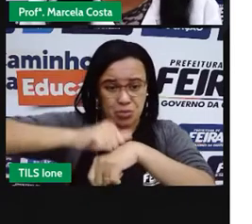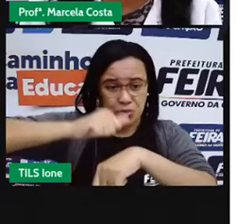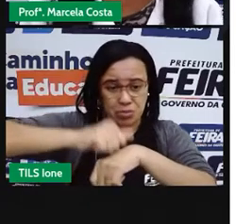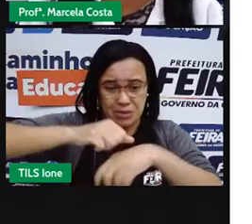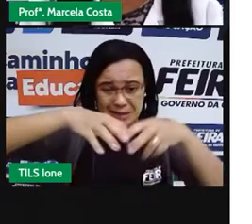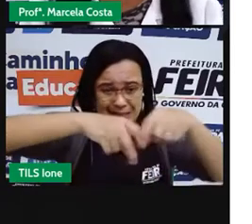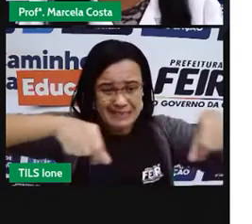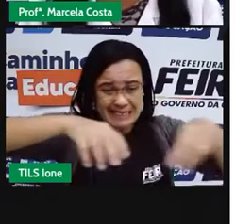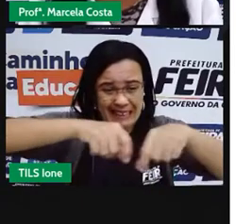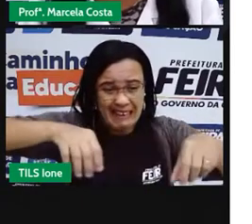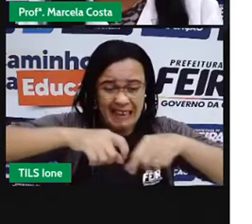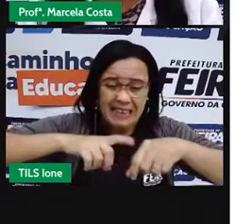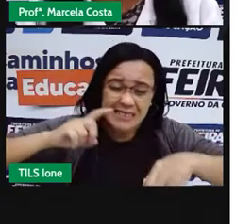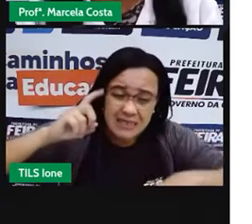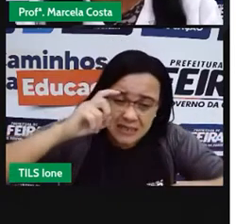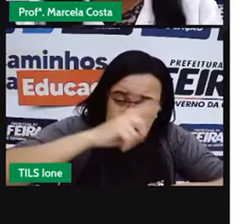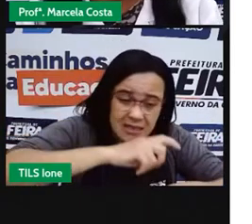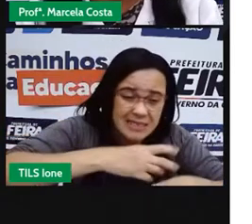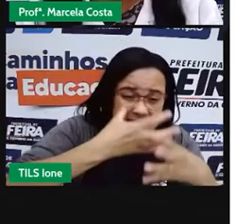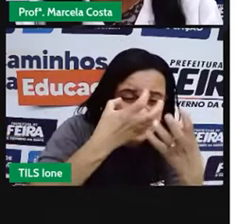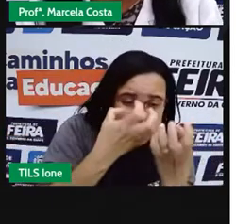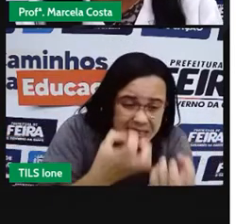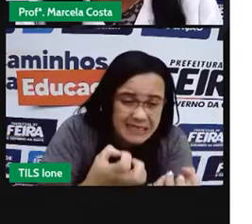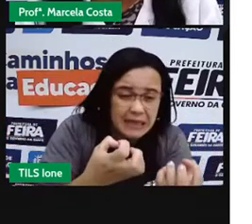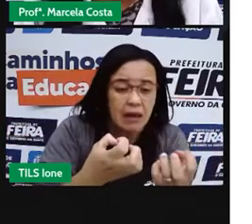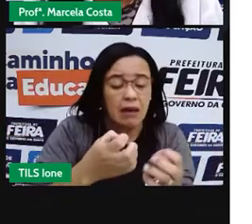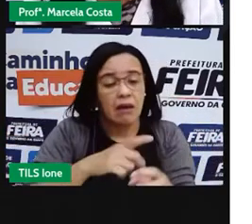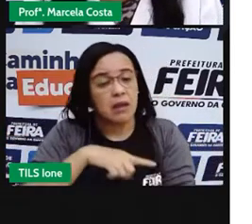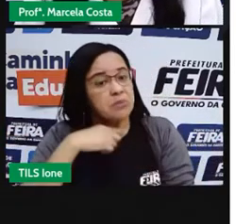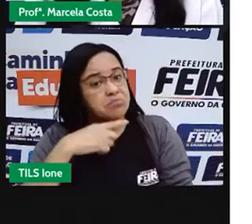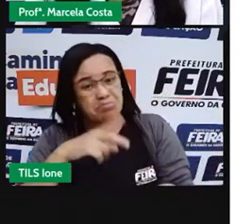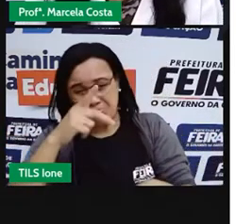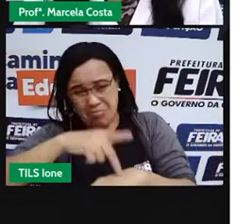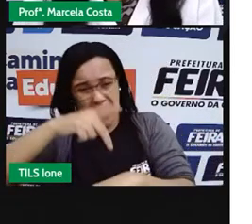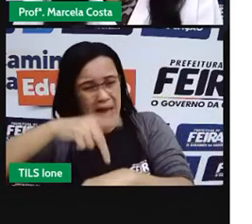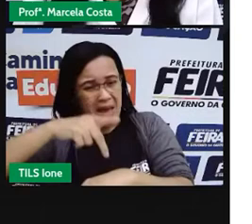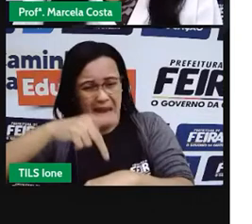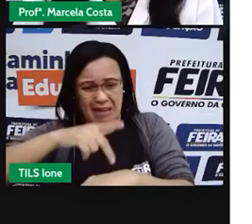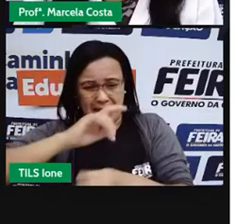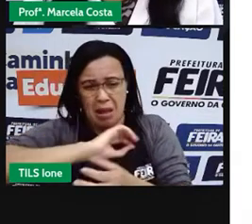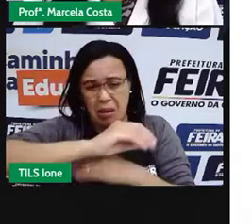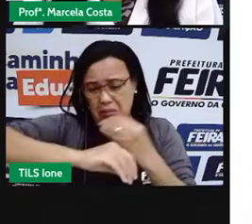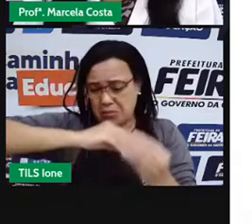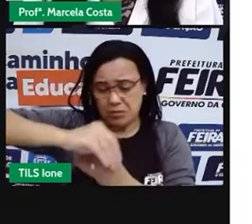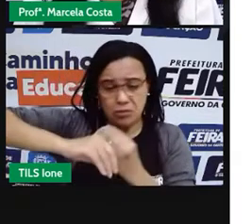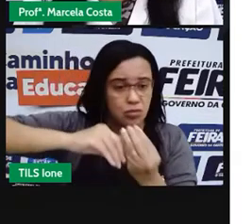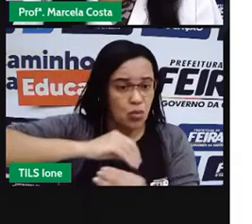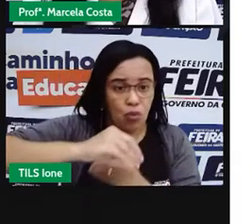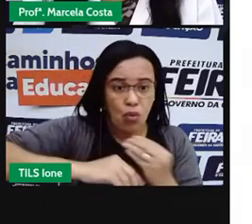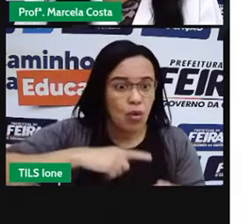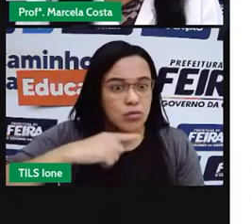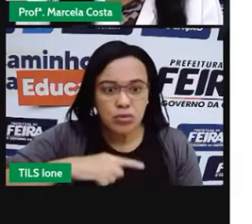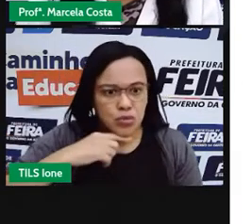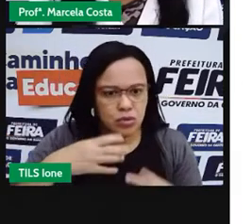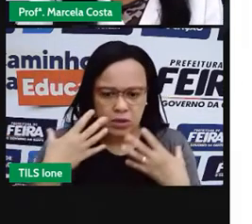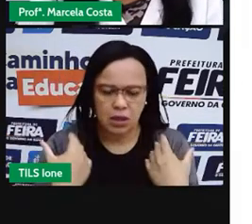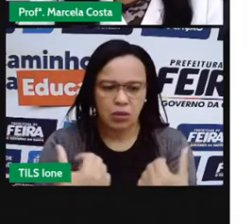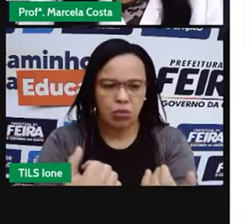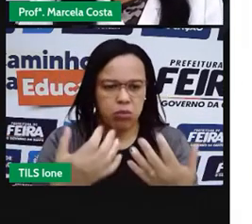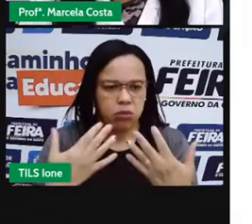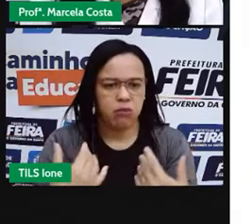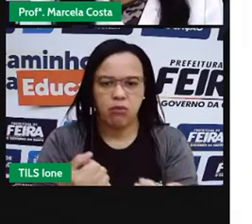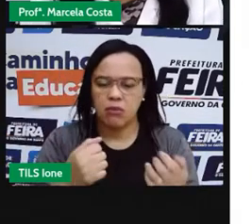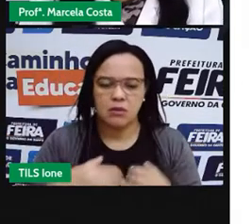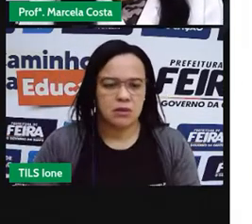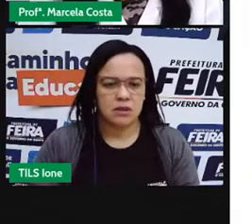diminuição da produção de alimento também. Então, esses são alguns dos problemas que a precisa ter pensando